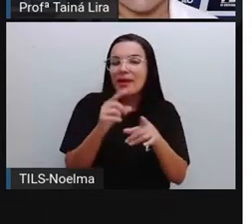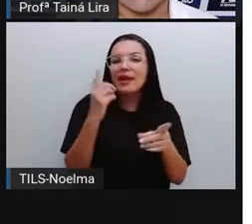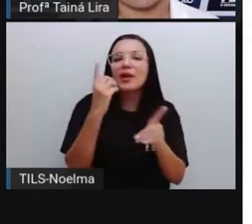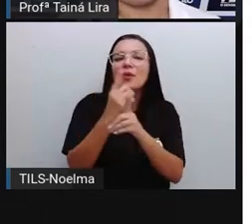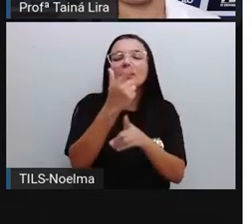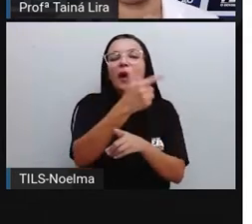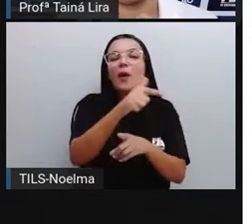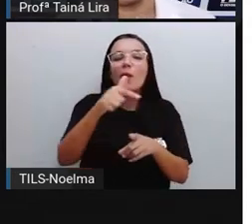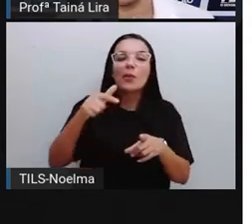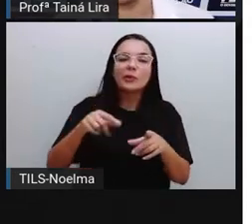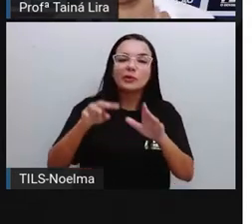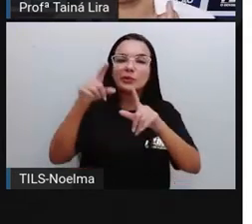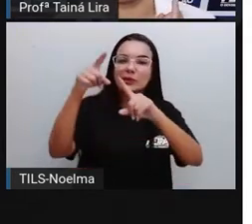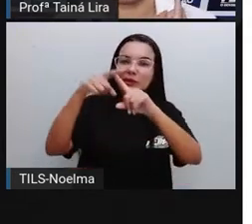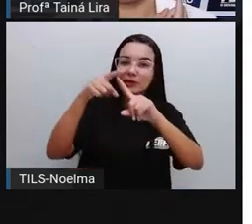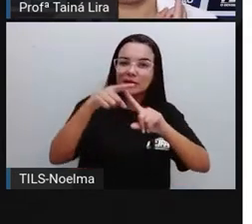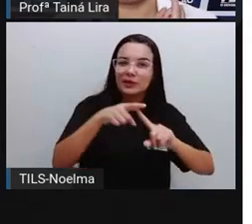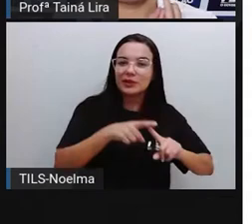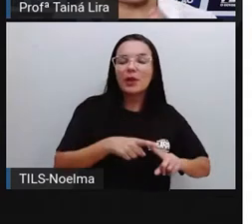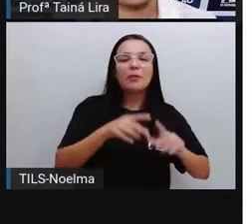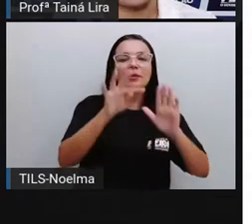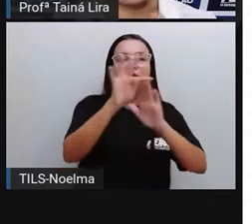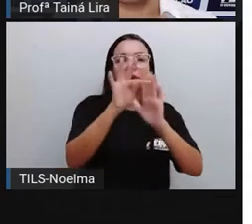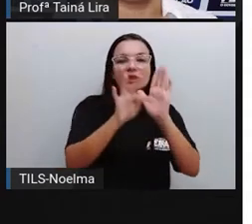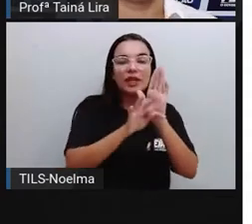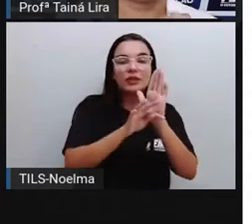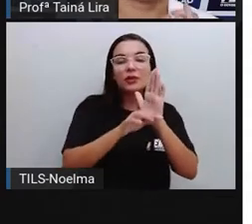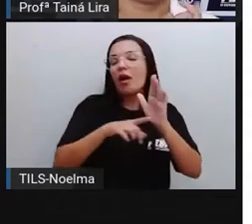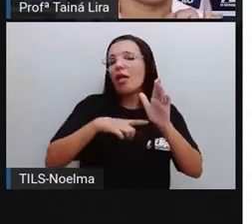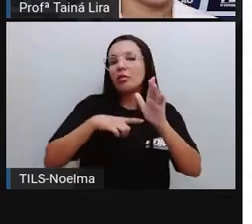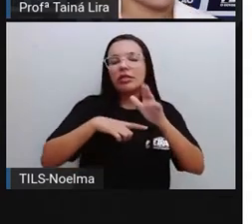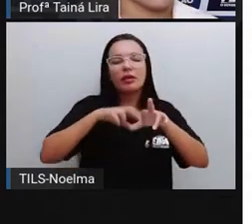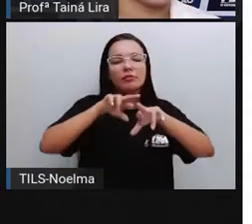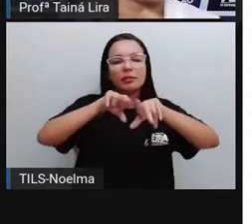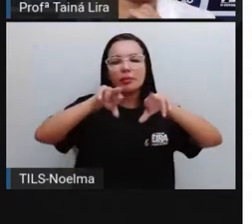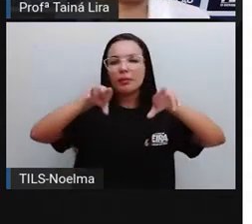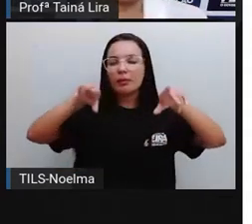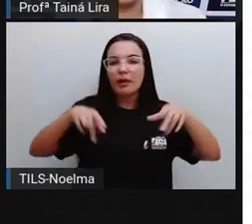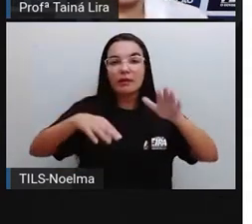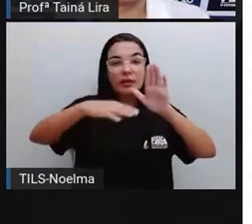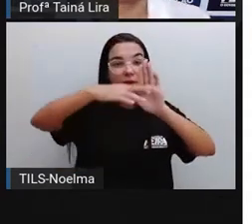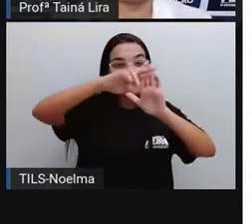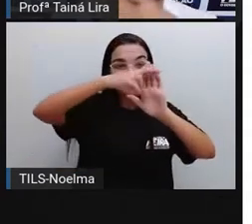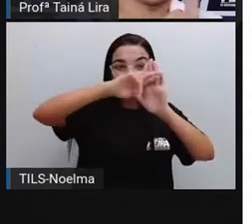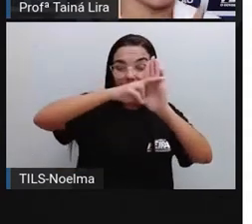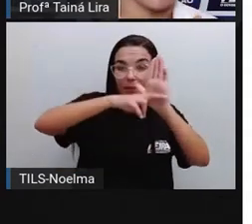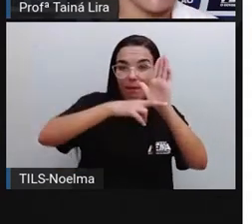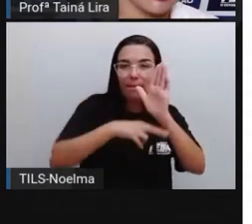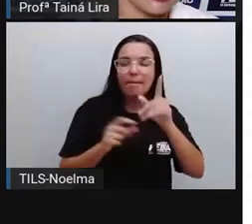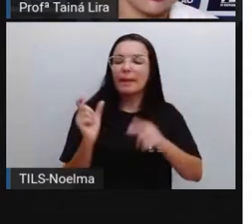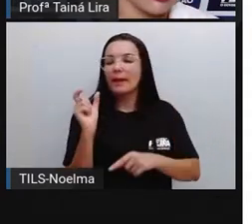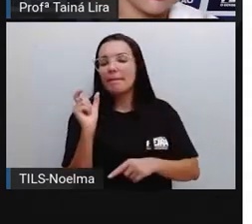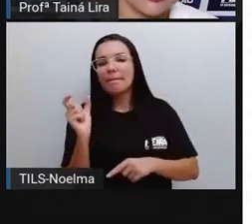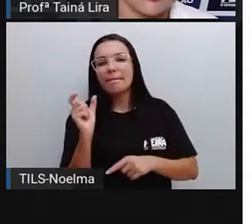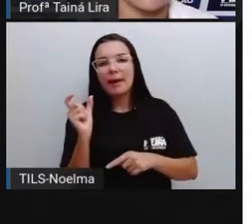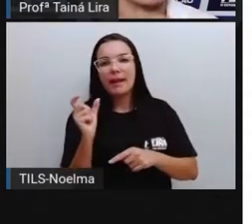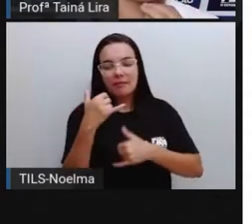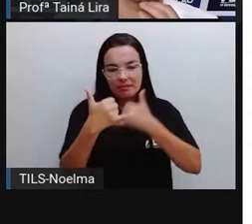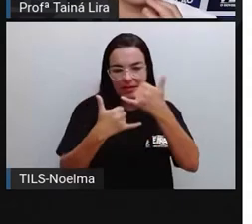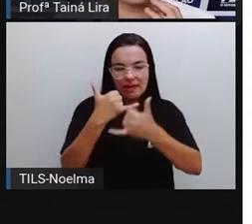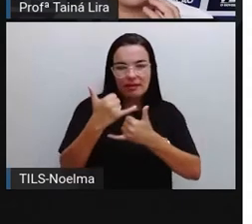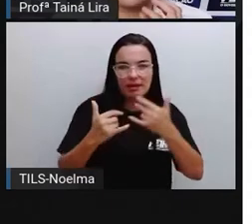Lembram a Pró falou, a gente encontra lá horóscopo, receitas, né? Palavras cruzadas,